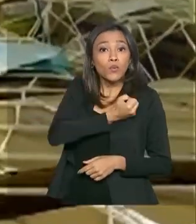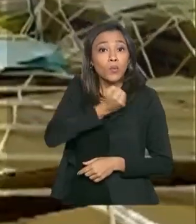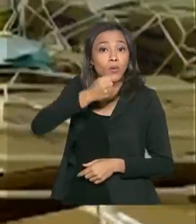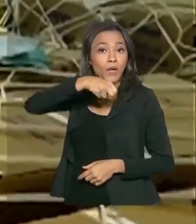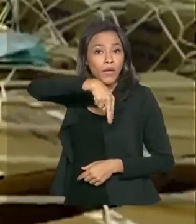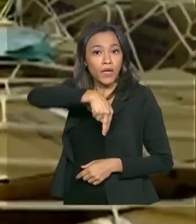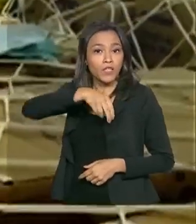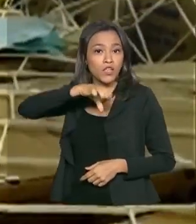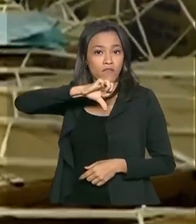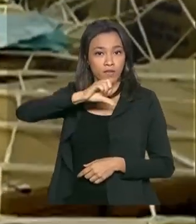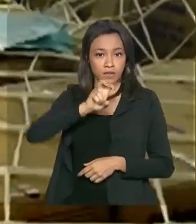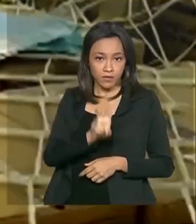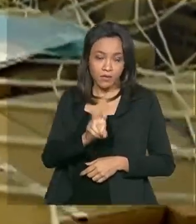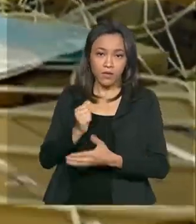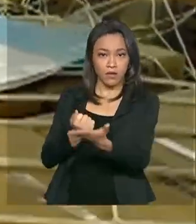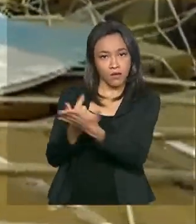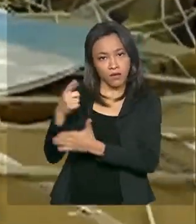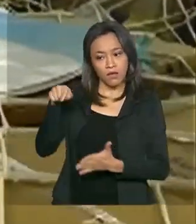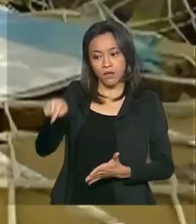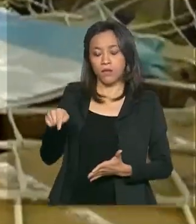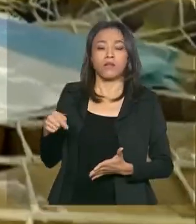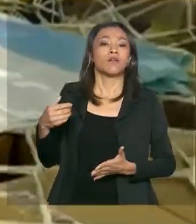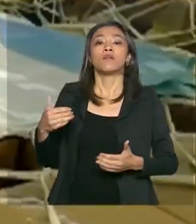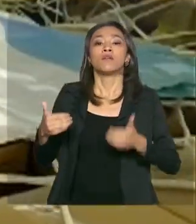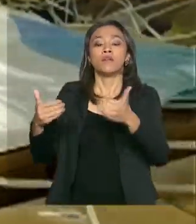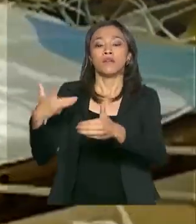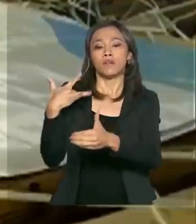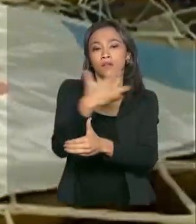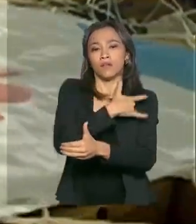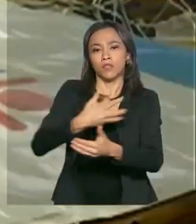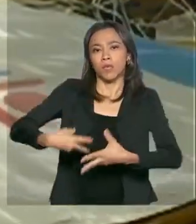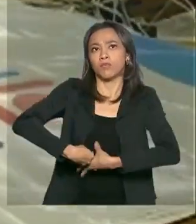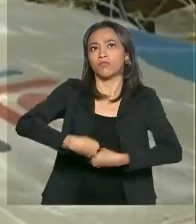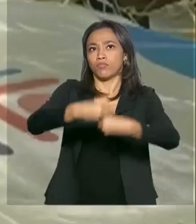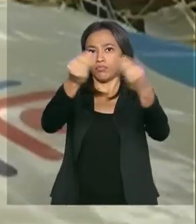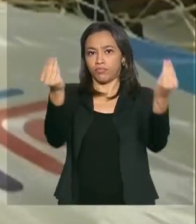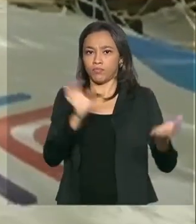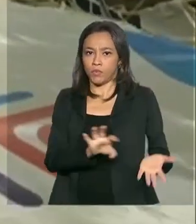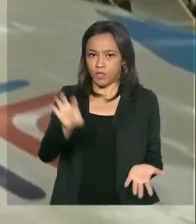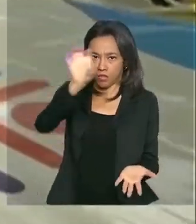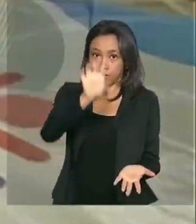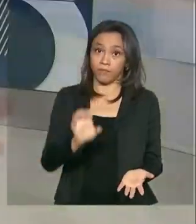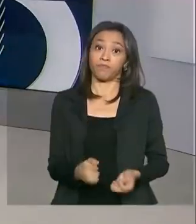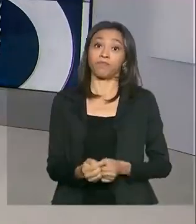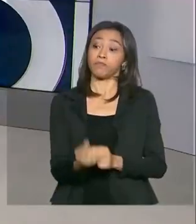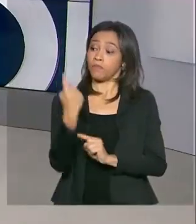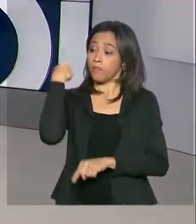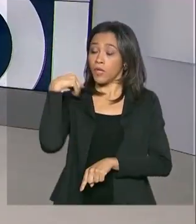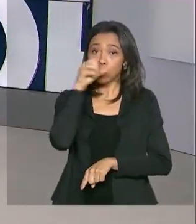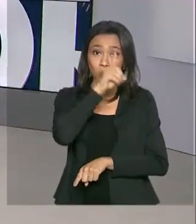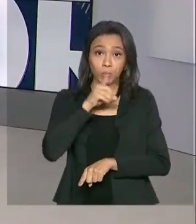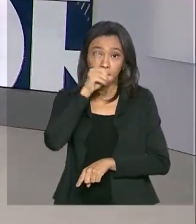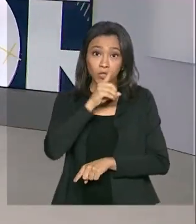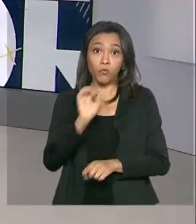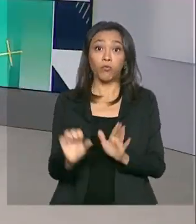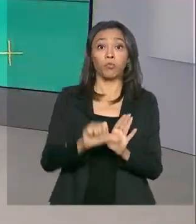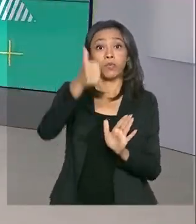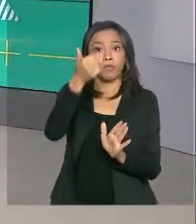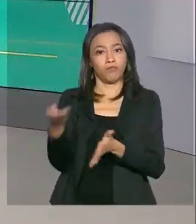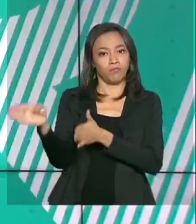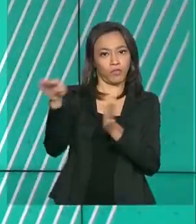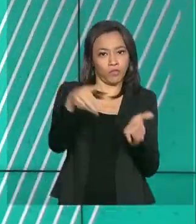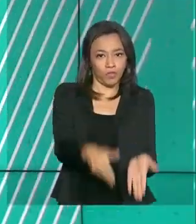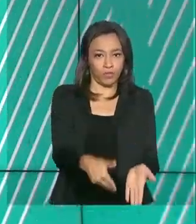compradas pelo Ministério da Saúde para distribuir aos estados. Nesse domingo, chegou o primeiro voo fretado.